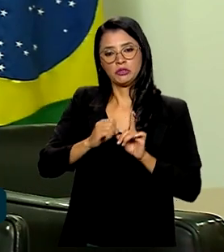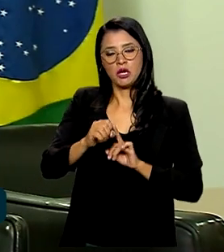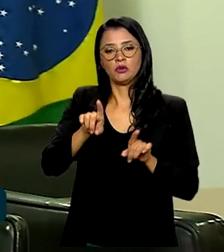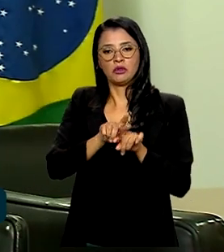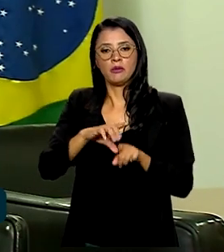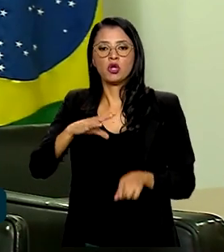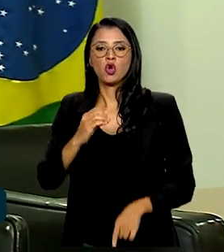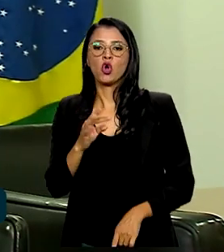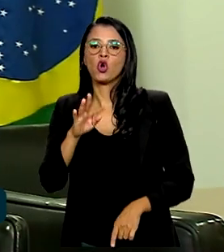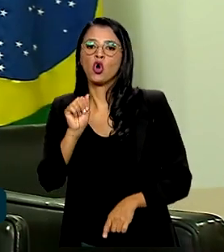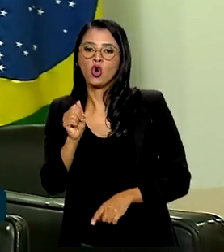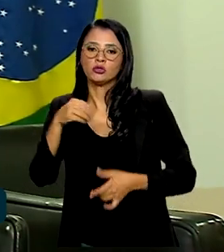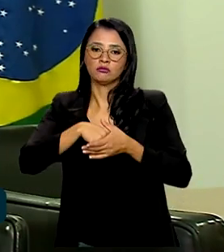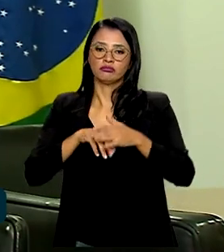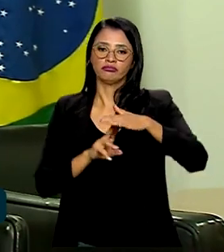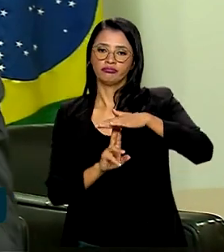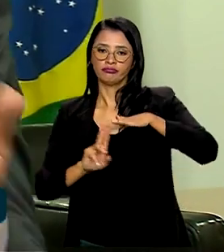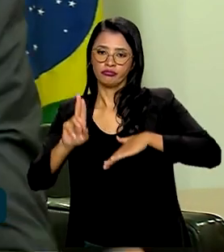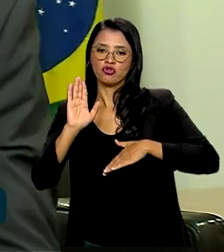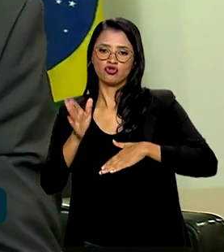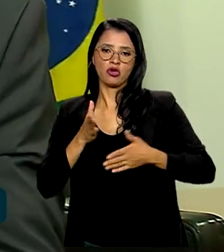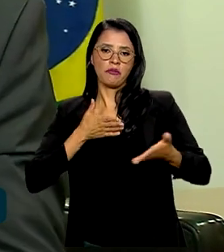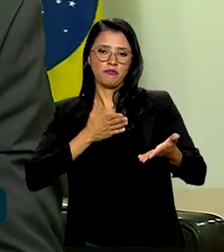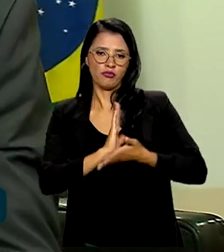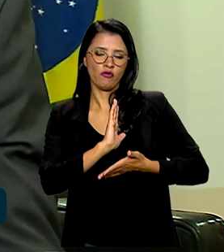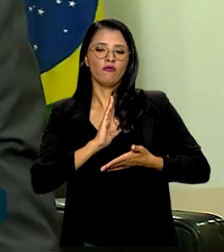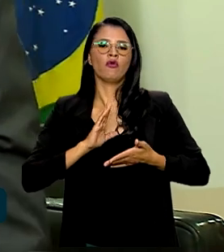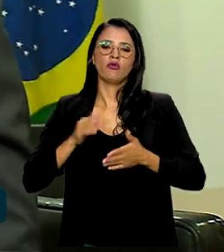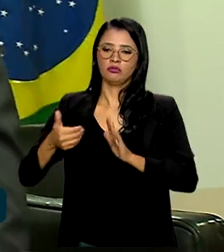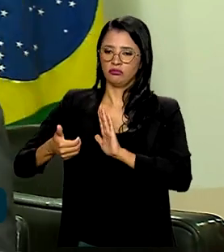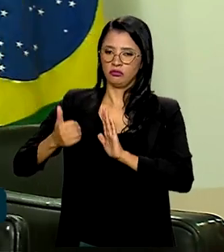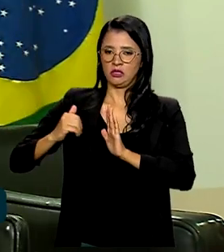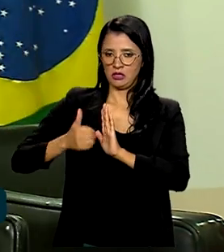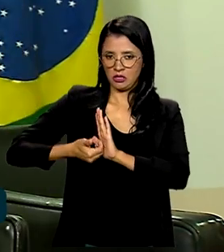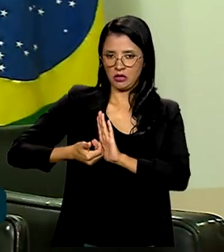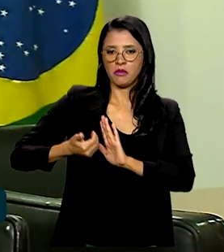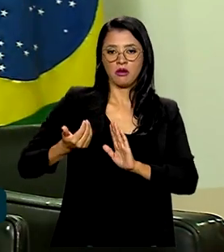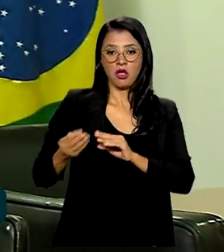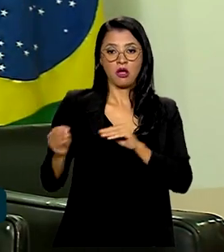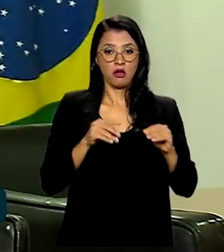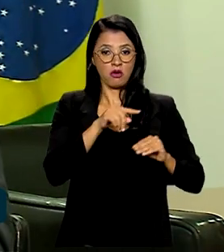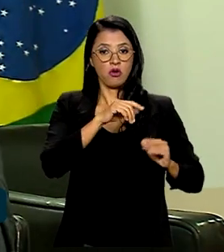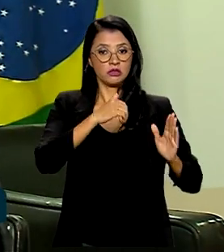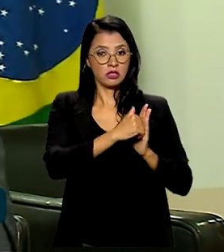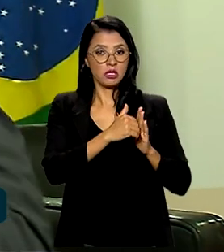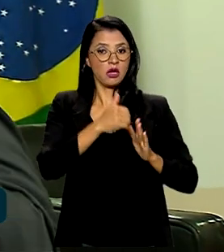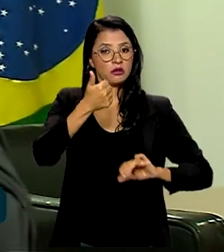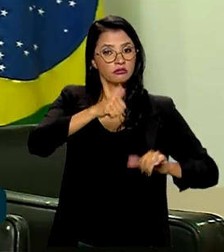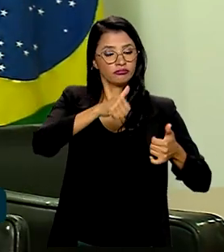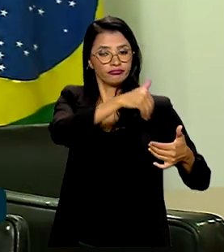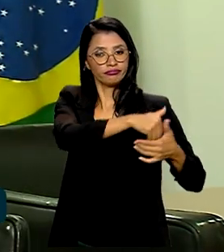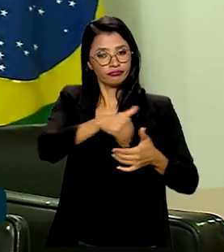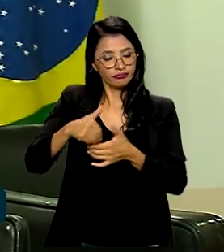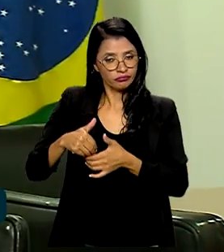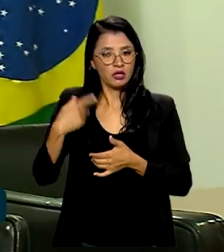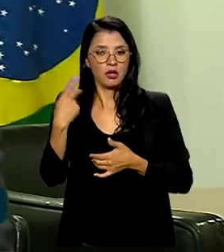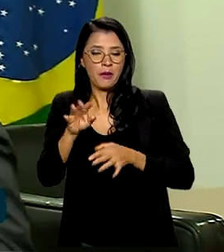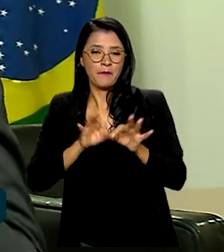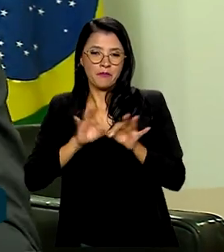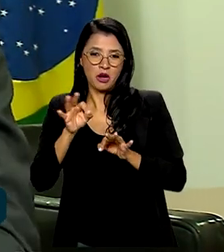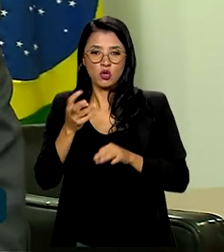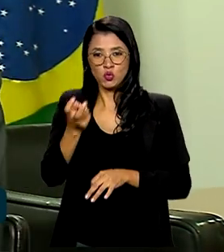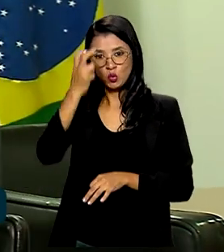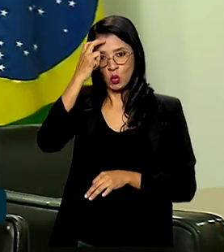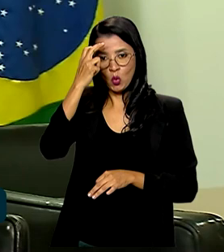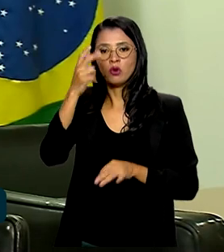nas universidades, já aprovamos na Câmara, vai para o Senado agora, o Plano Nacional de Cultura, o Marco Regulatório do Fomento à Cultura, são